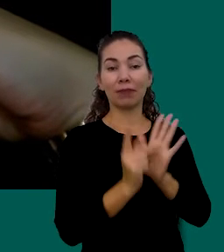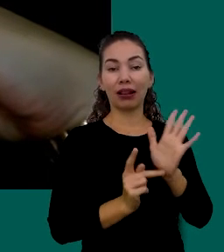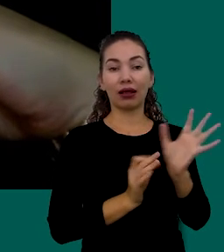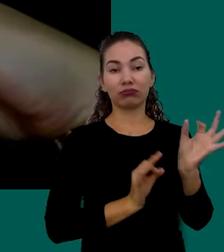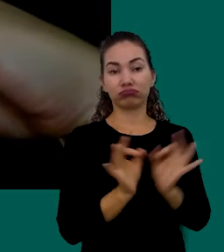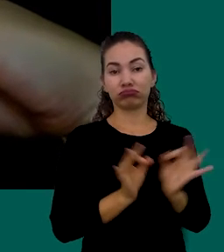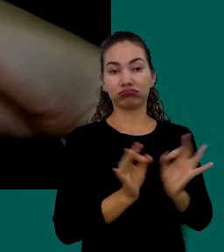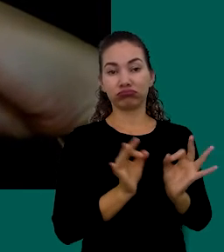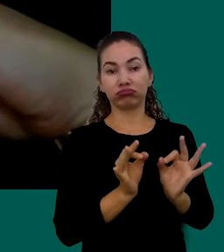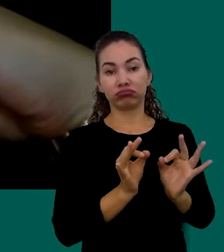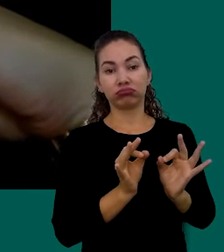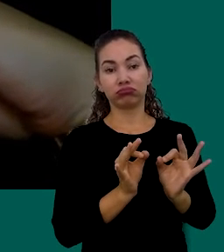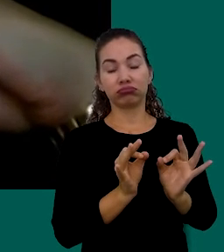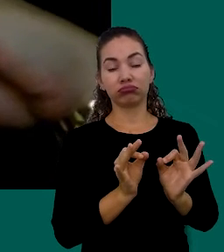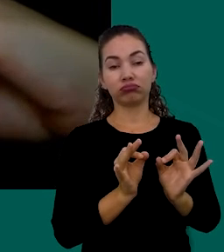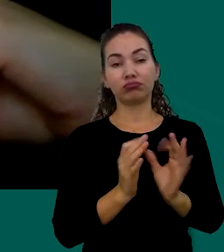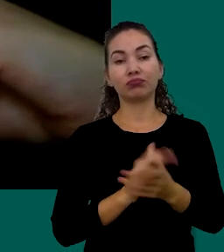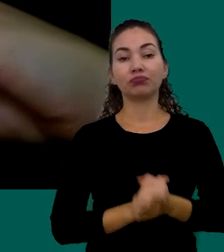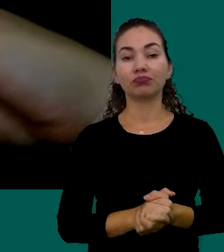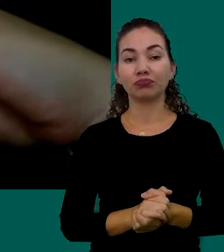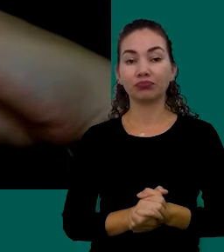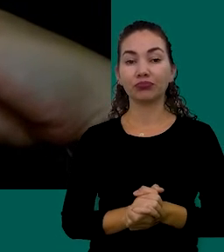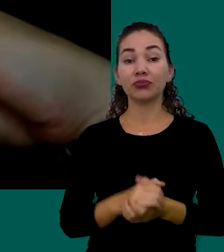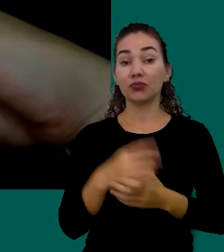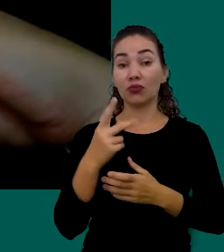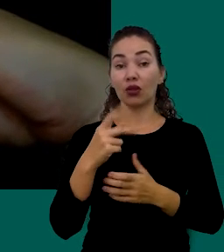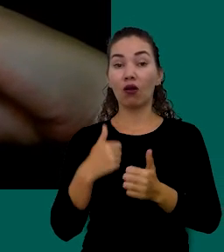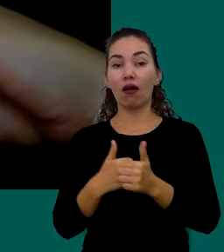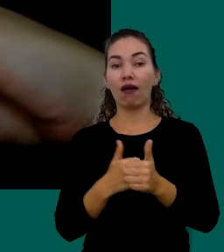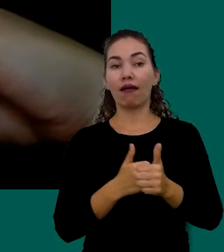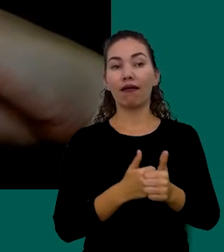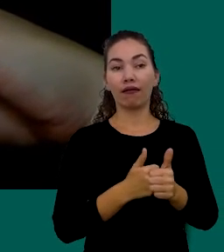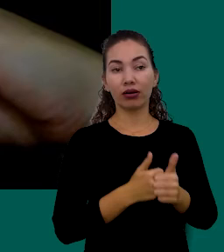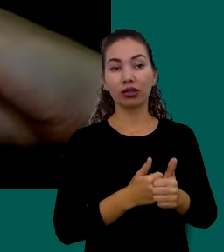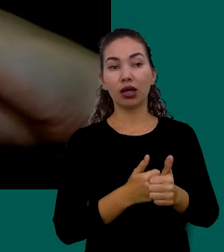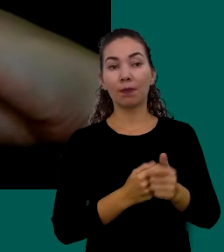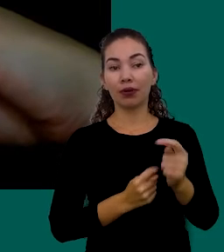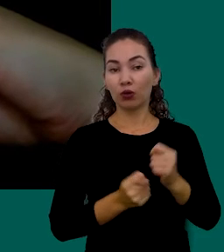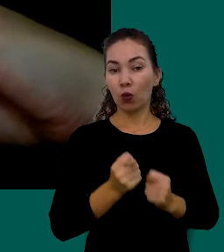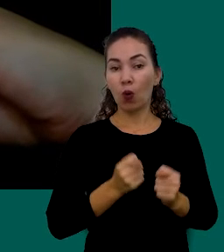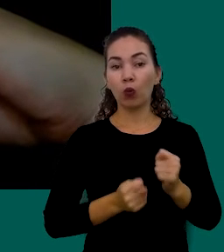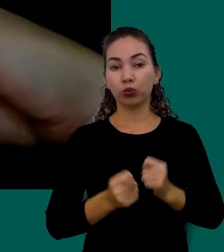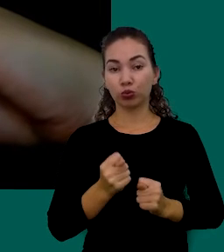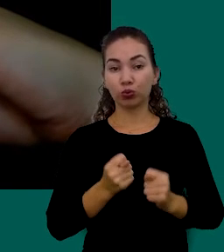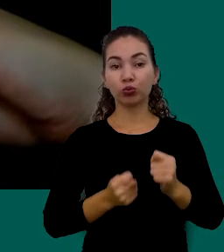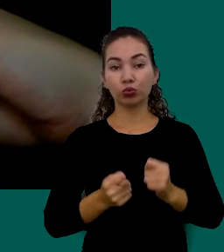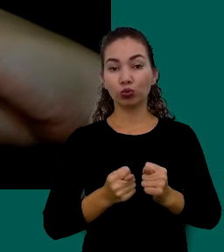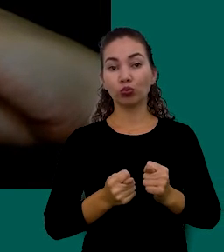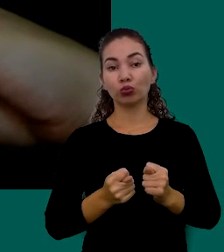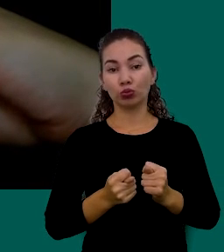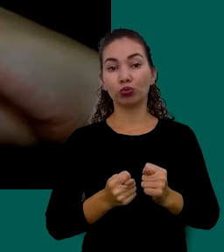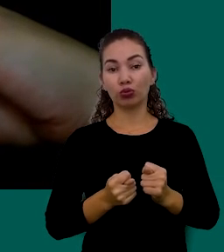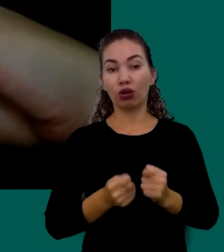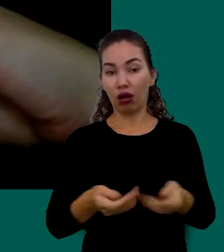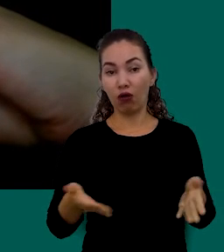Quando Você Acompanha E Controla O Presente